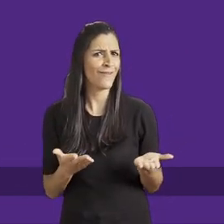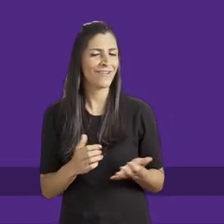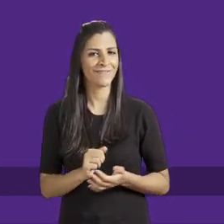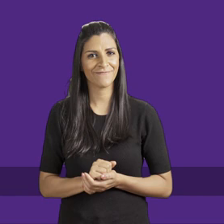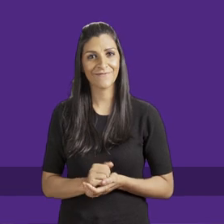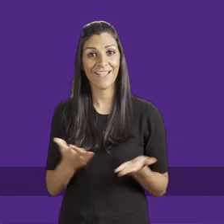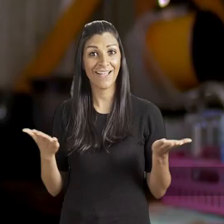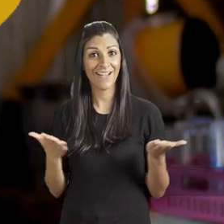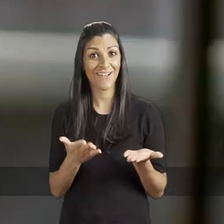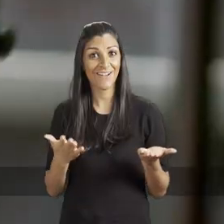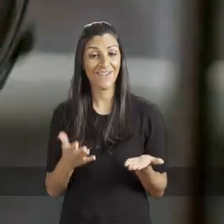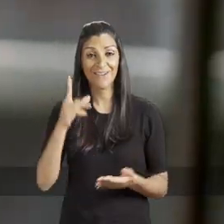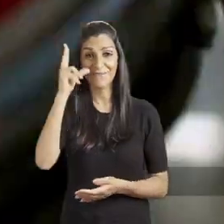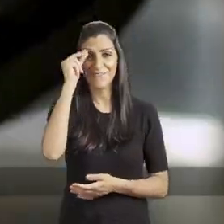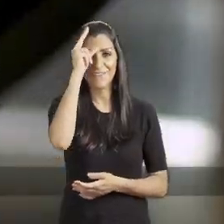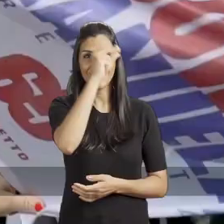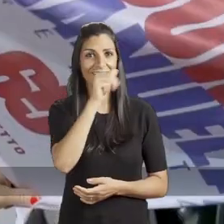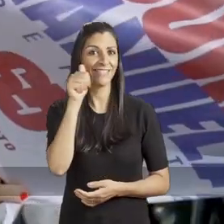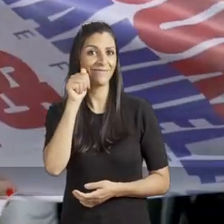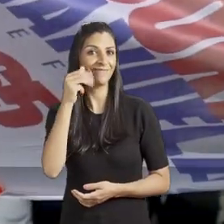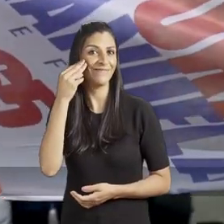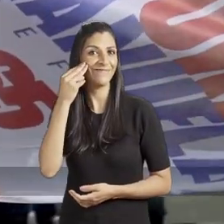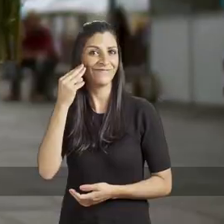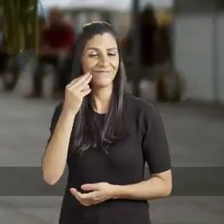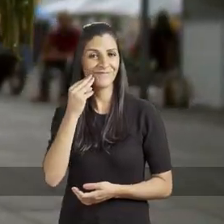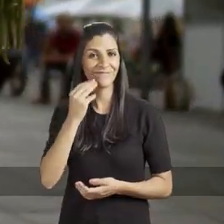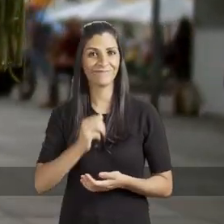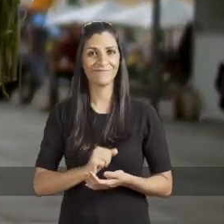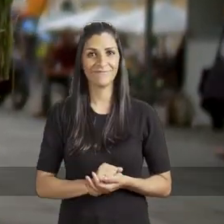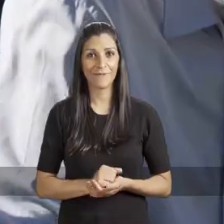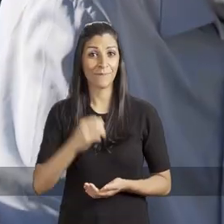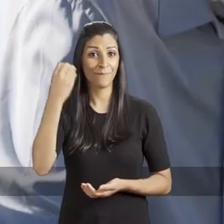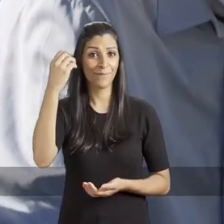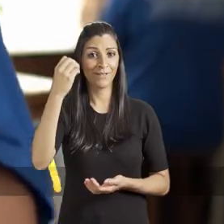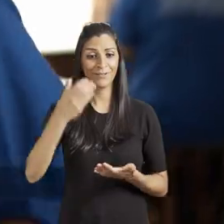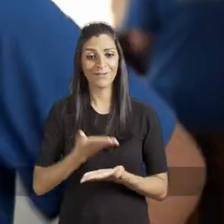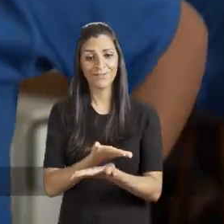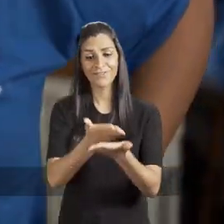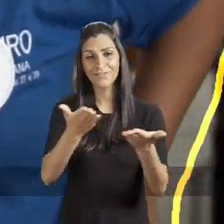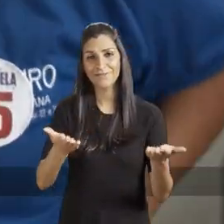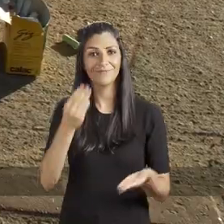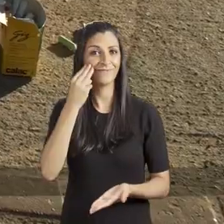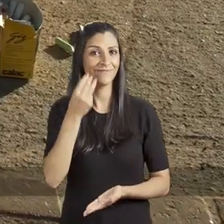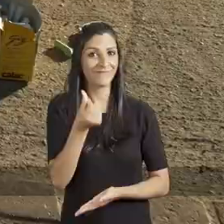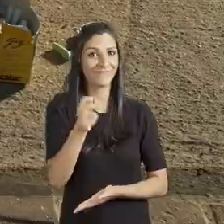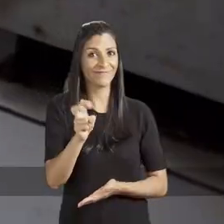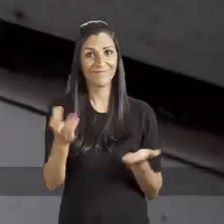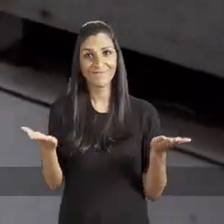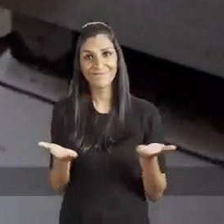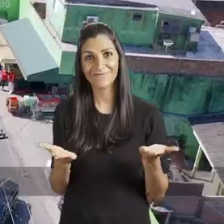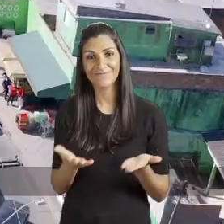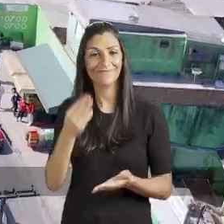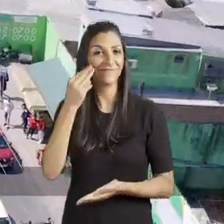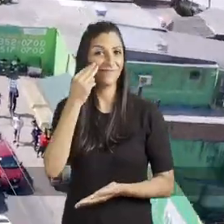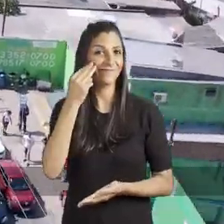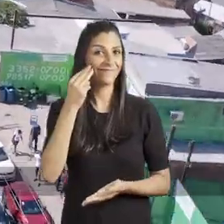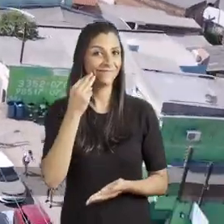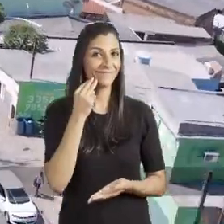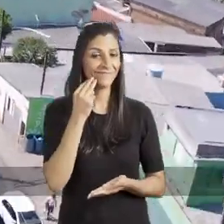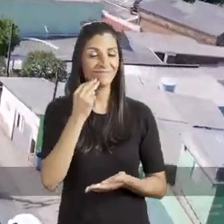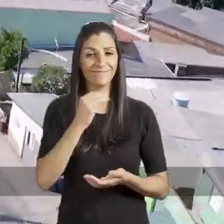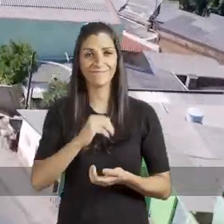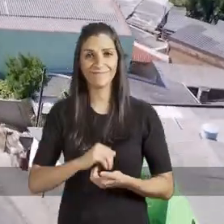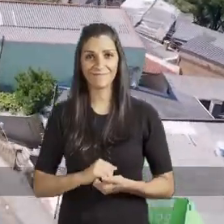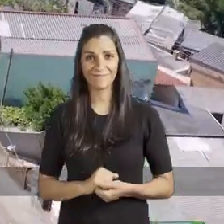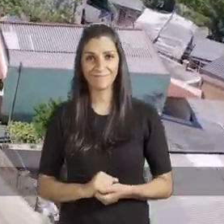E agora? Agora é ela. Prefeita é Manuela. Porto Alegre pra todos. Mano 65. Agora é